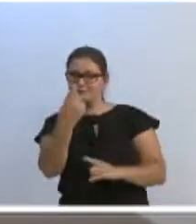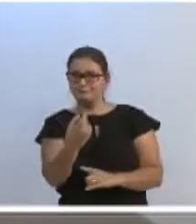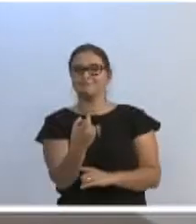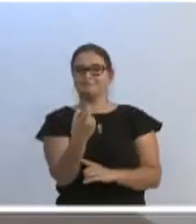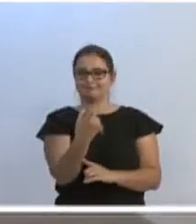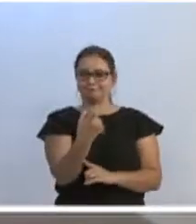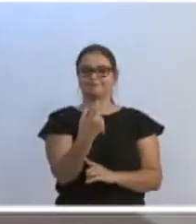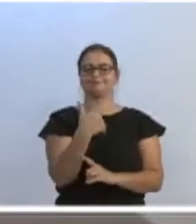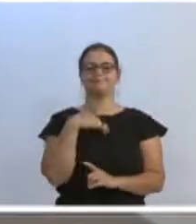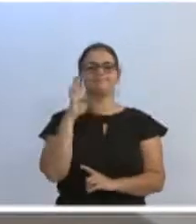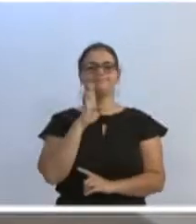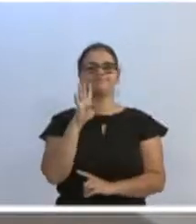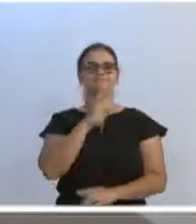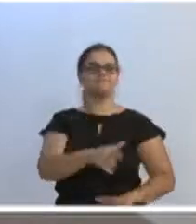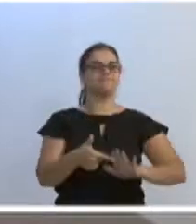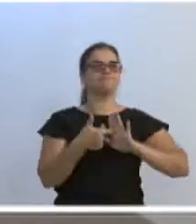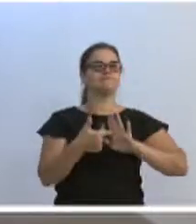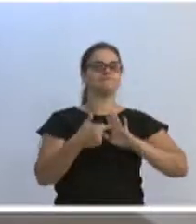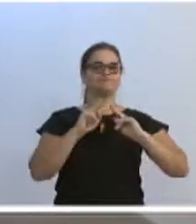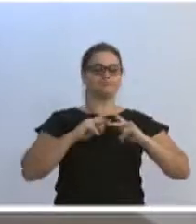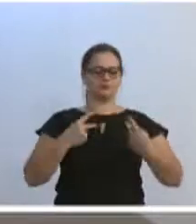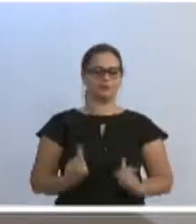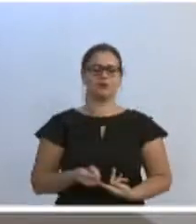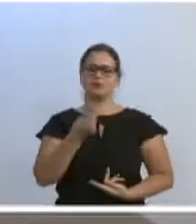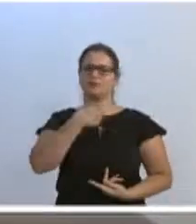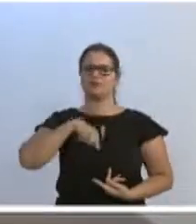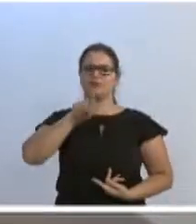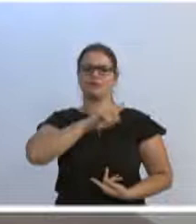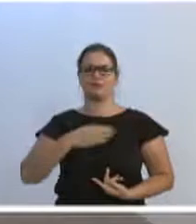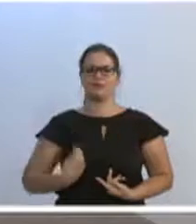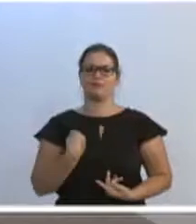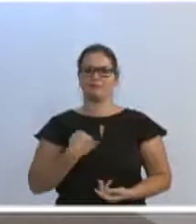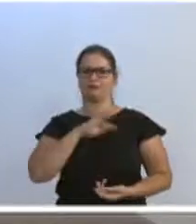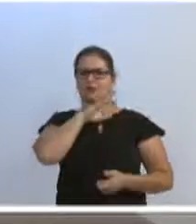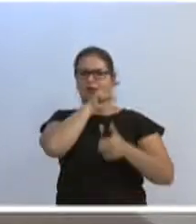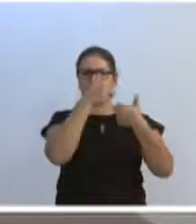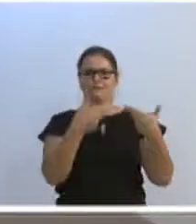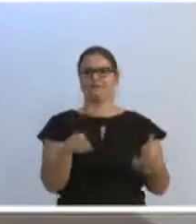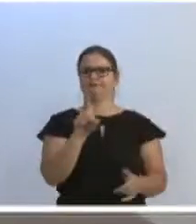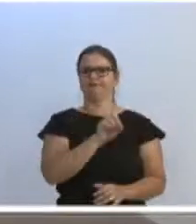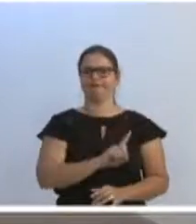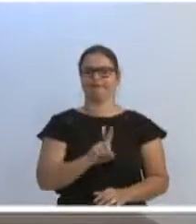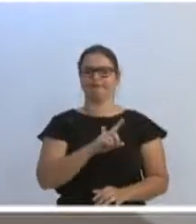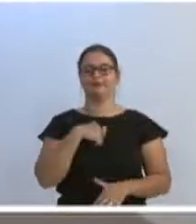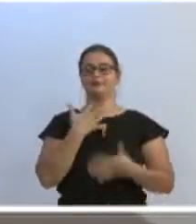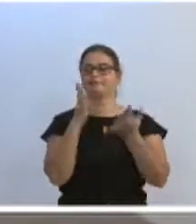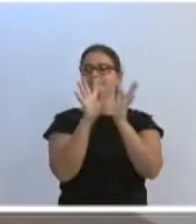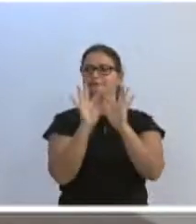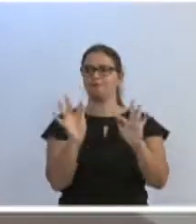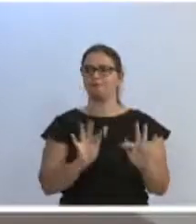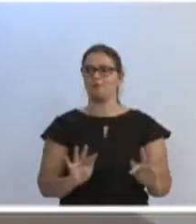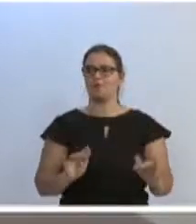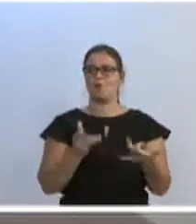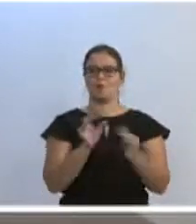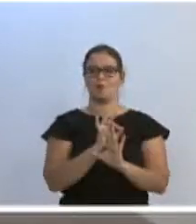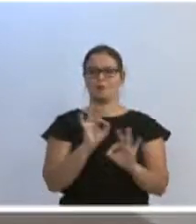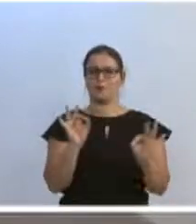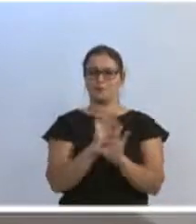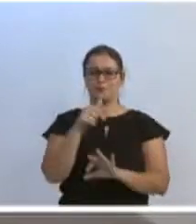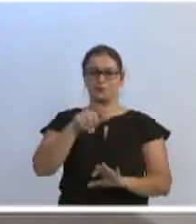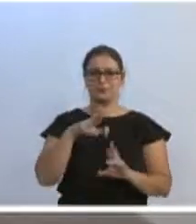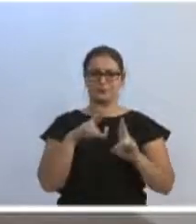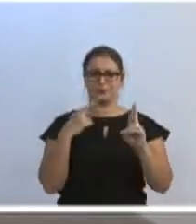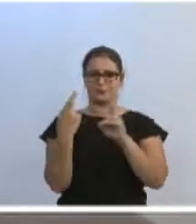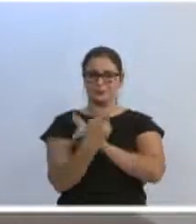muito bacana nas apresentações humanas e na necessidade da presença dos animais. A gente tem a felicidade de não ter essa questão em relação à nossa